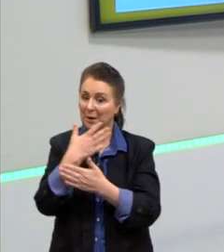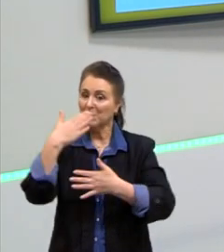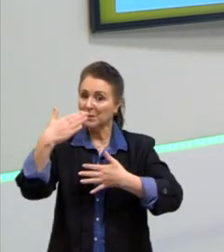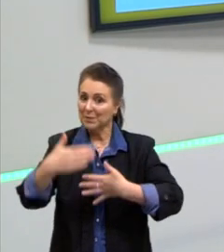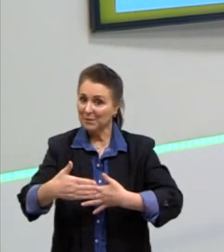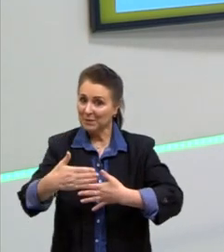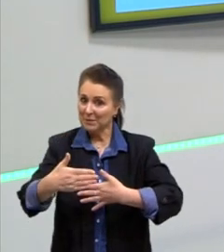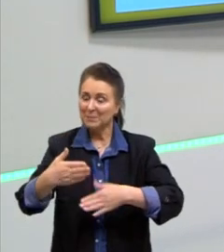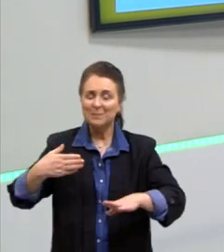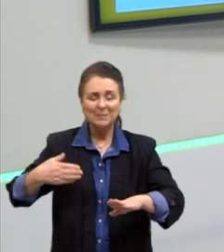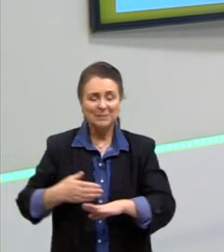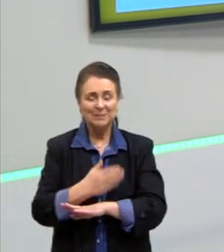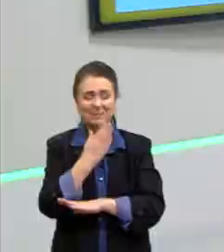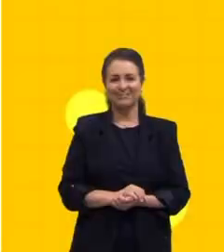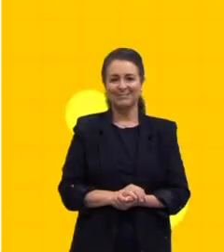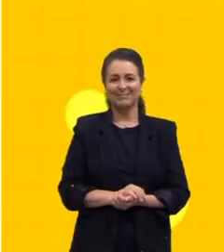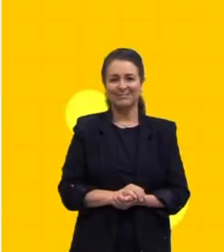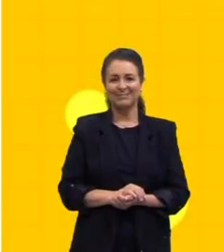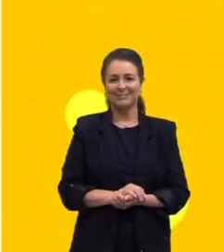partiu passar.